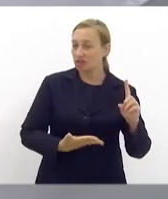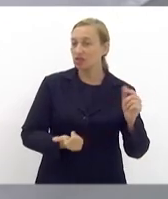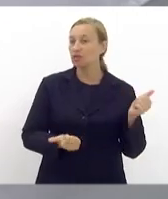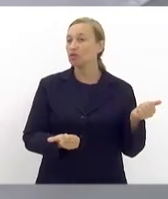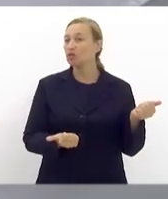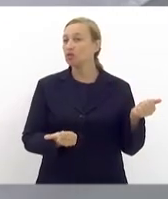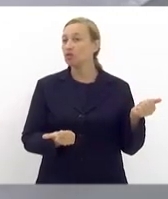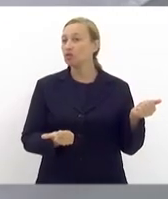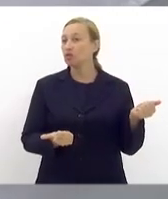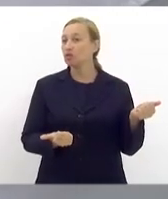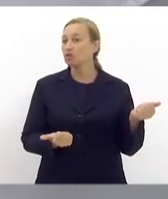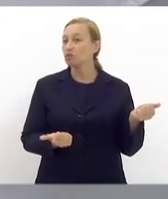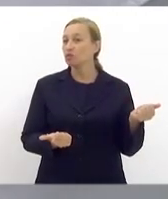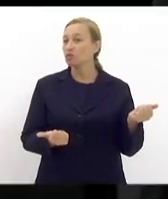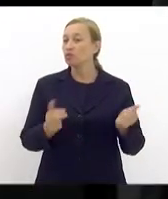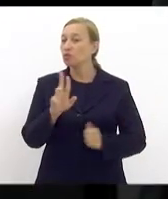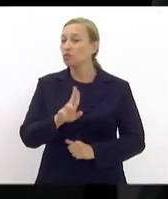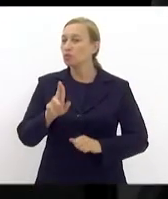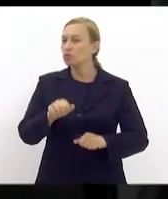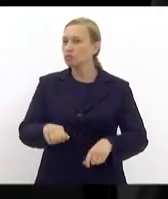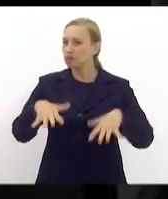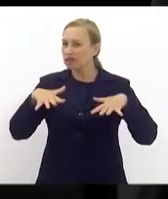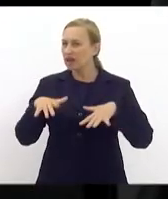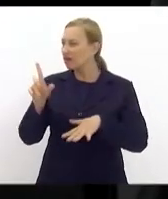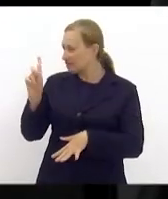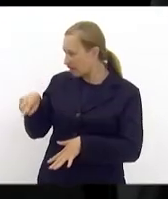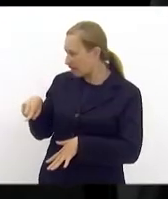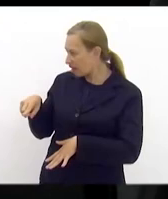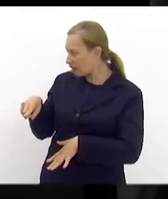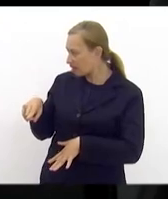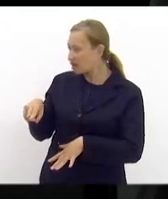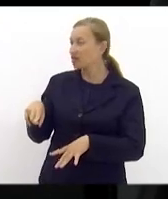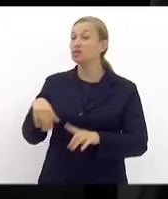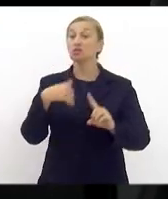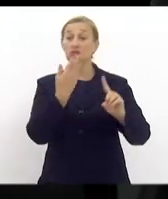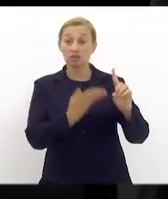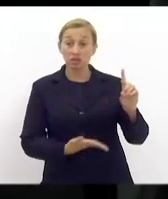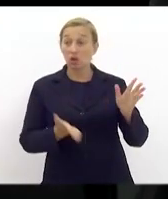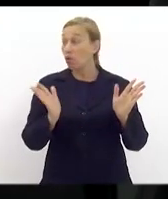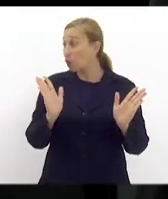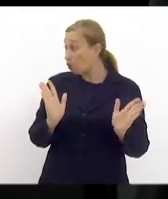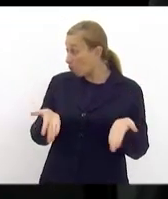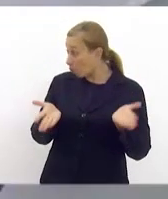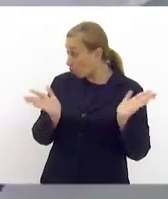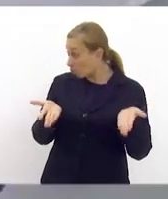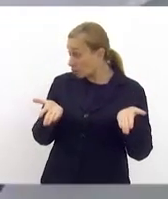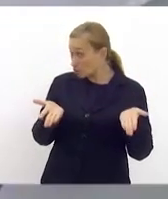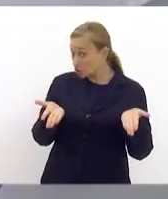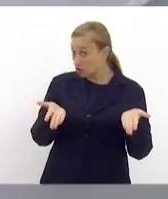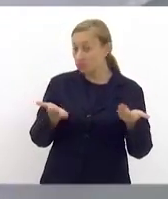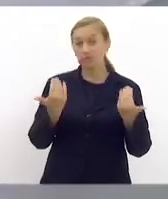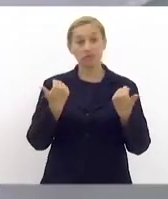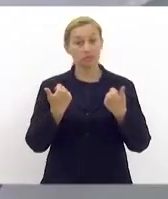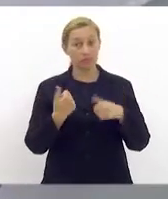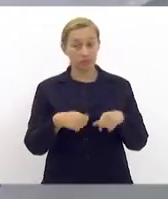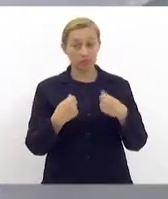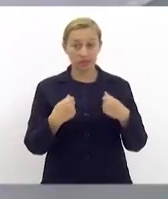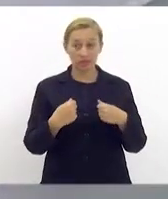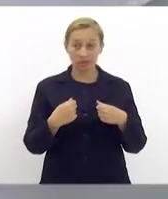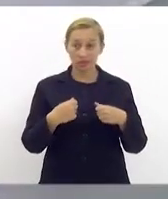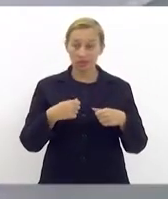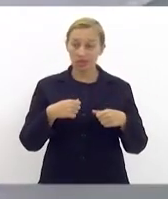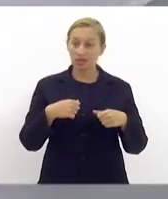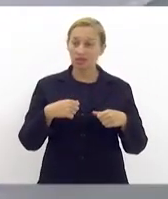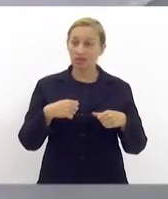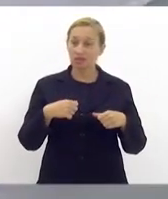do uso do plenário em solenidade. Então, hoje tivemos que nos virar, daí